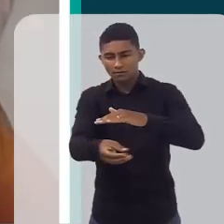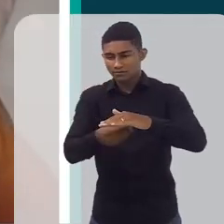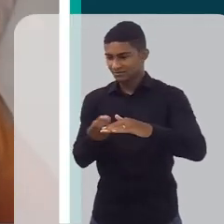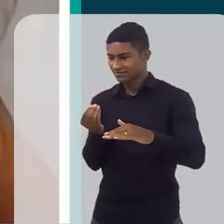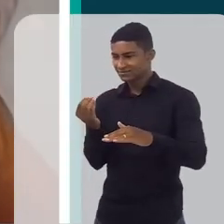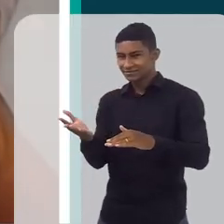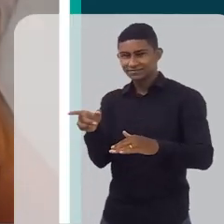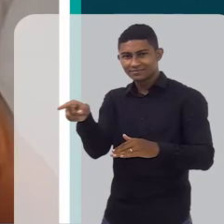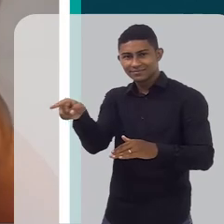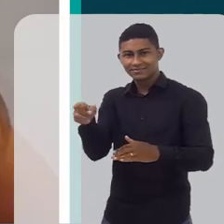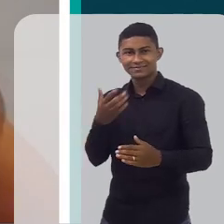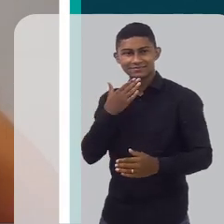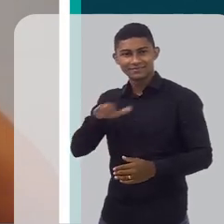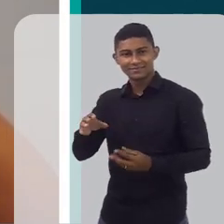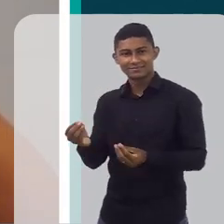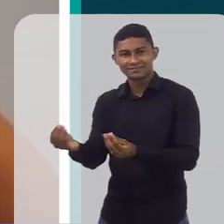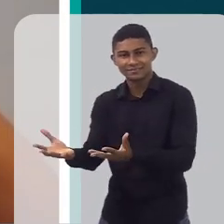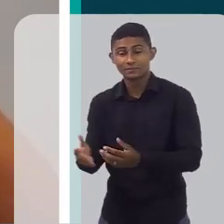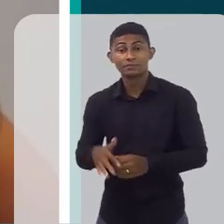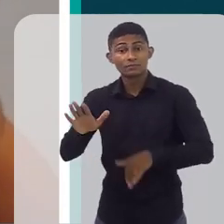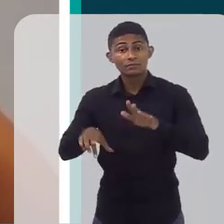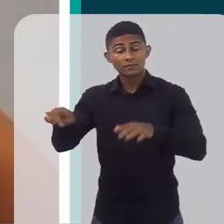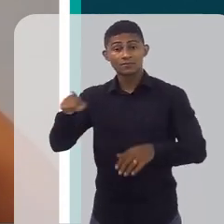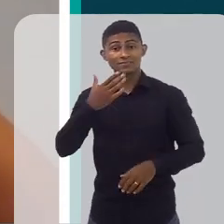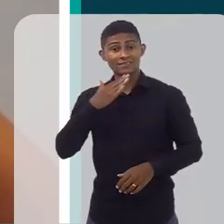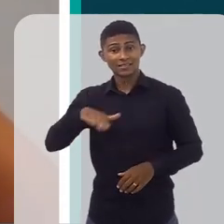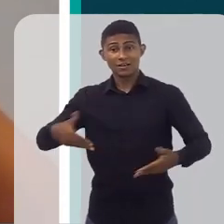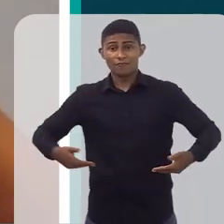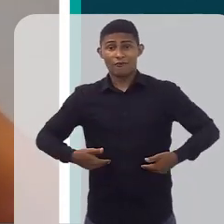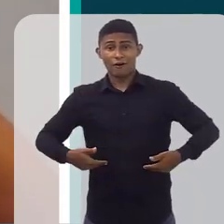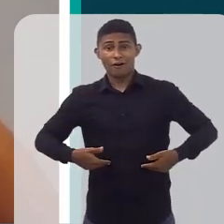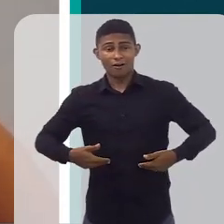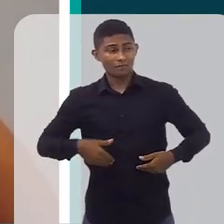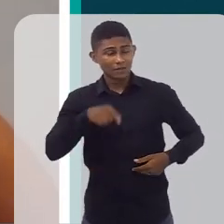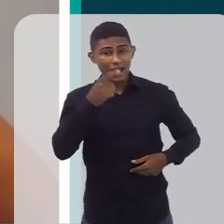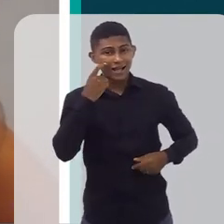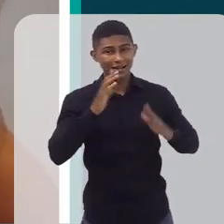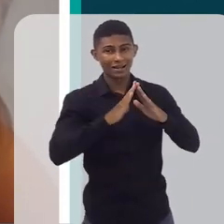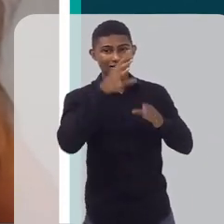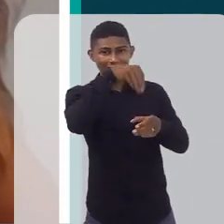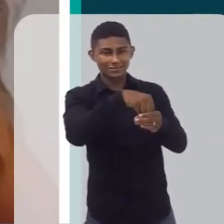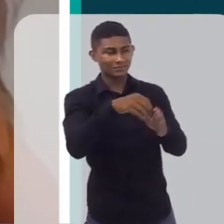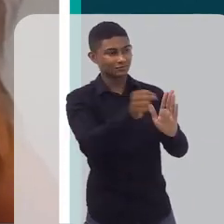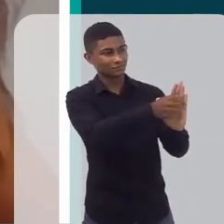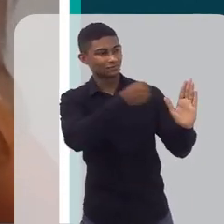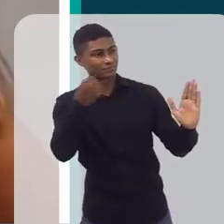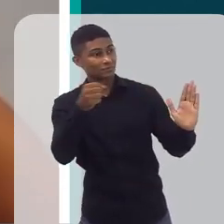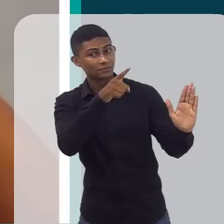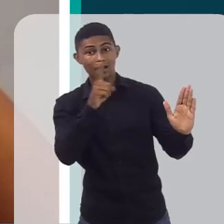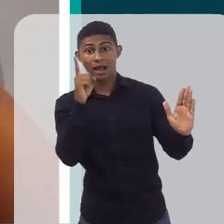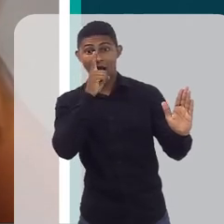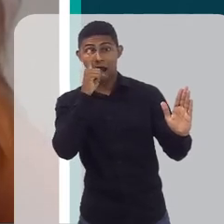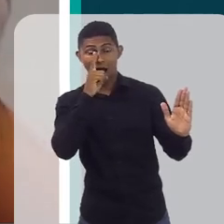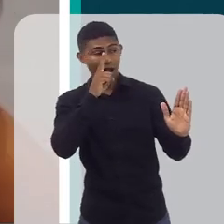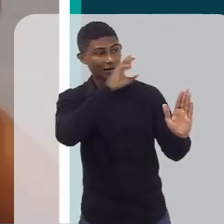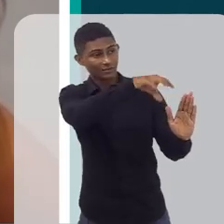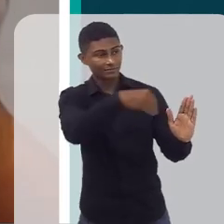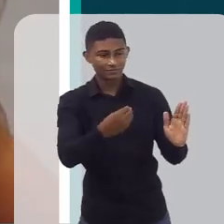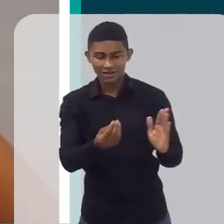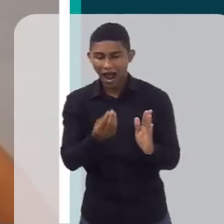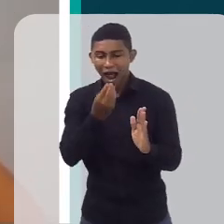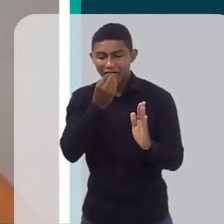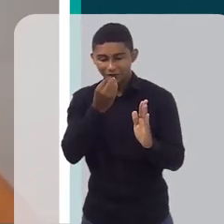oferecer para essas crianças. Então, às vezes, a criança está com fome, vai lá no armário, já pega um biscoito e come um